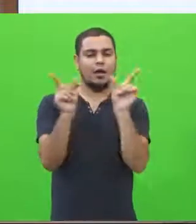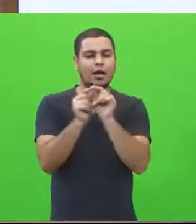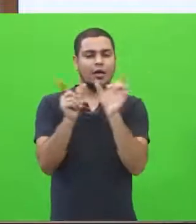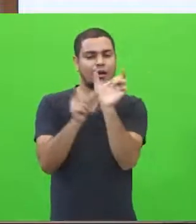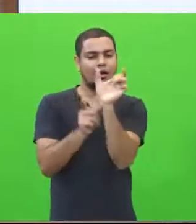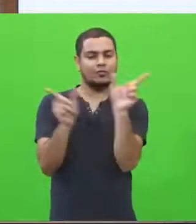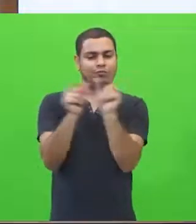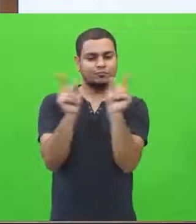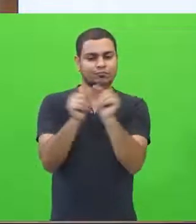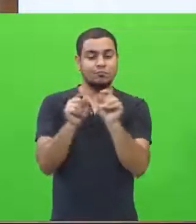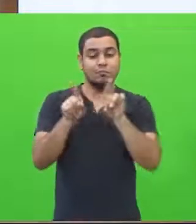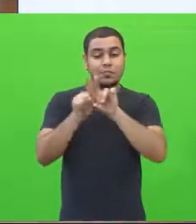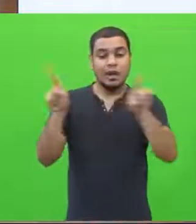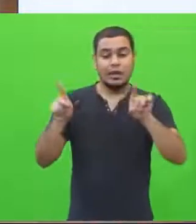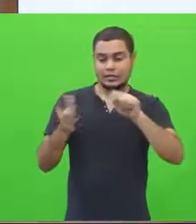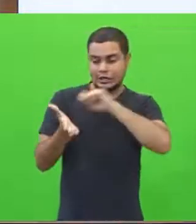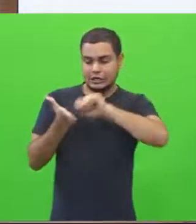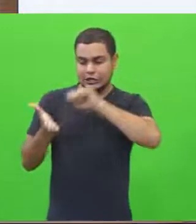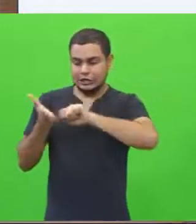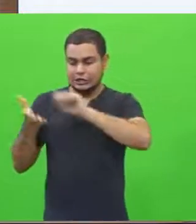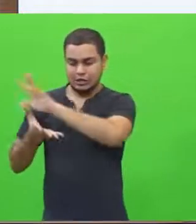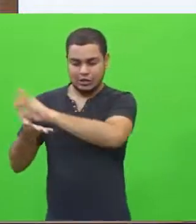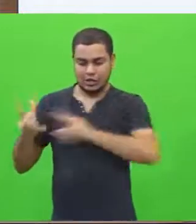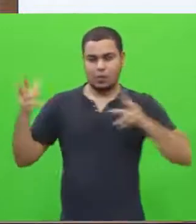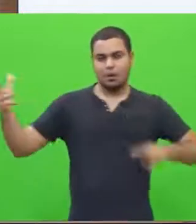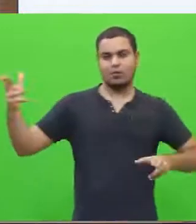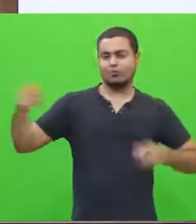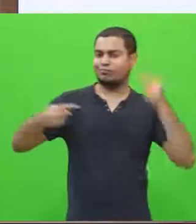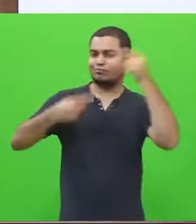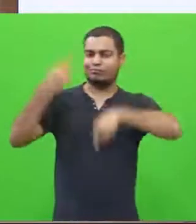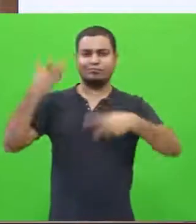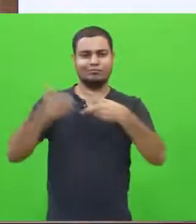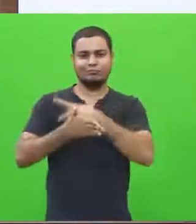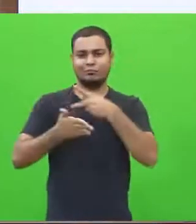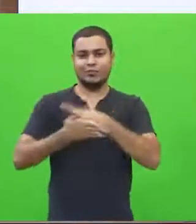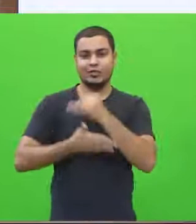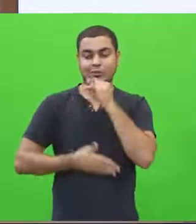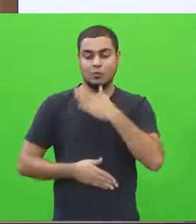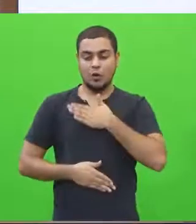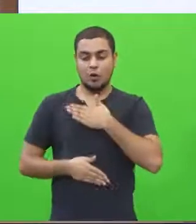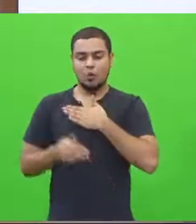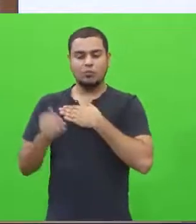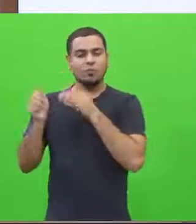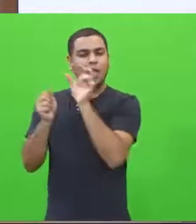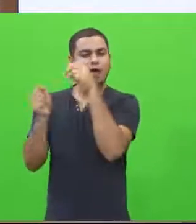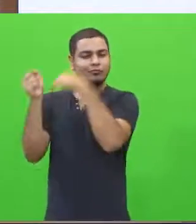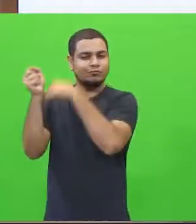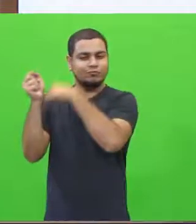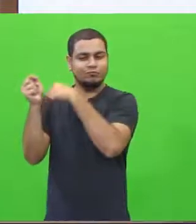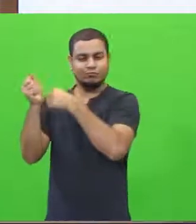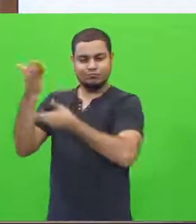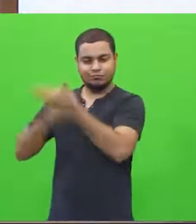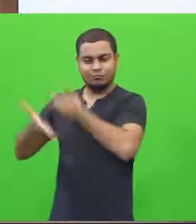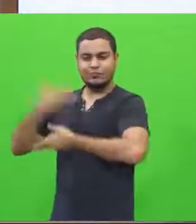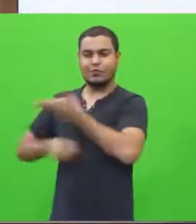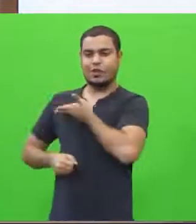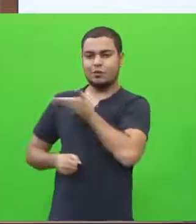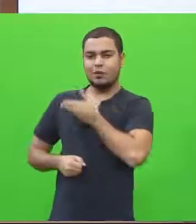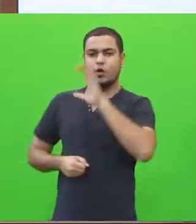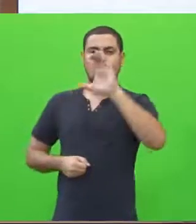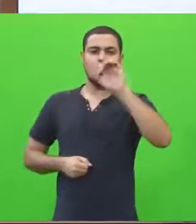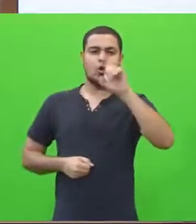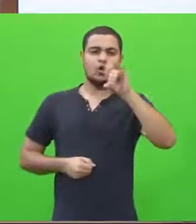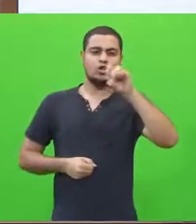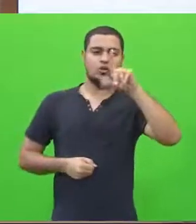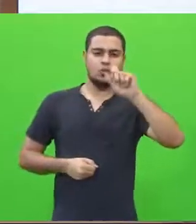escrita não vai atender a esse tipo de código. O seu código tem seu código da língua materna, portanto,